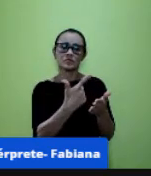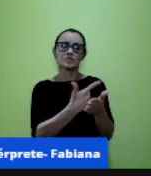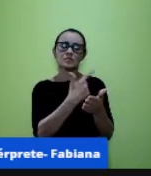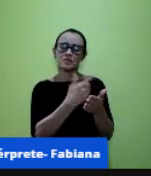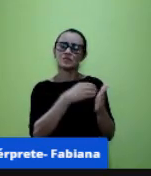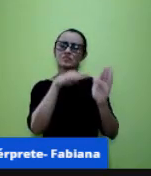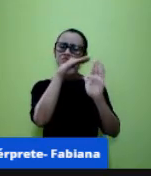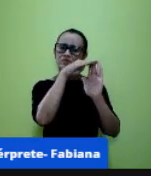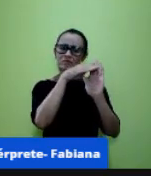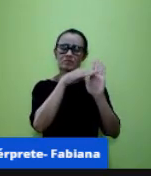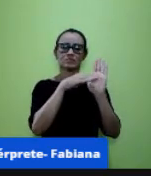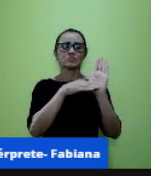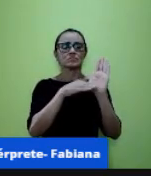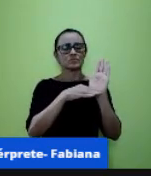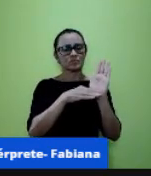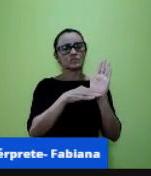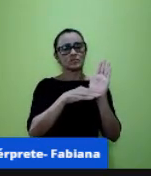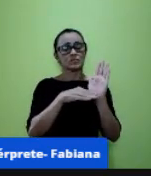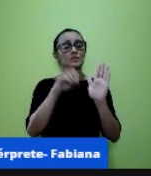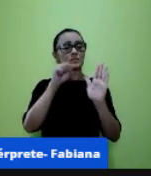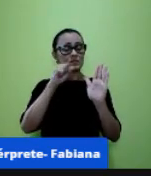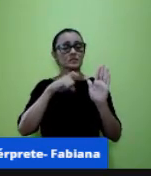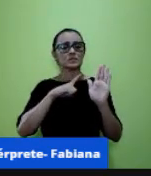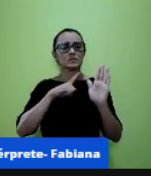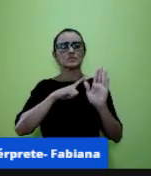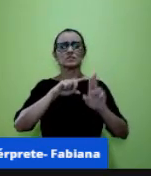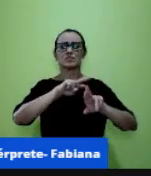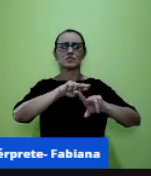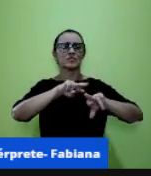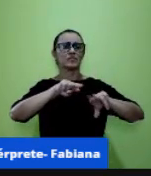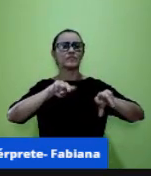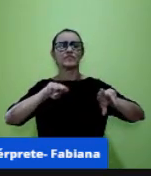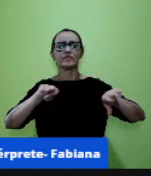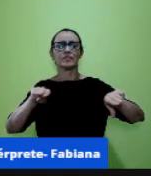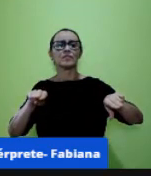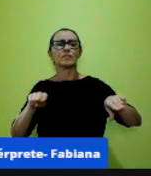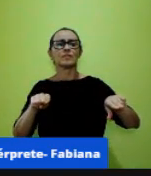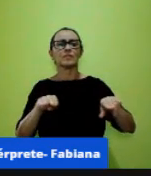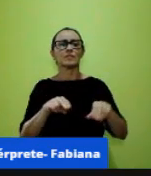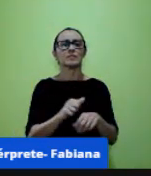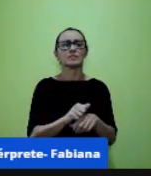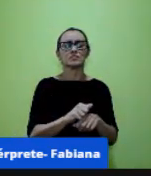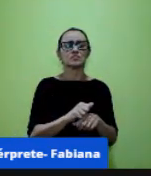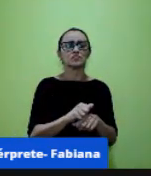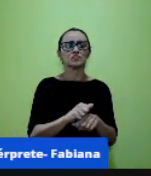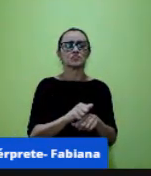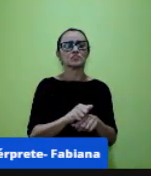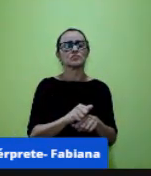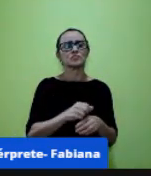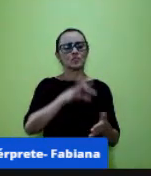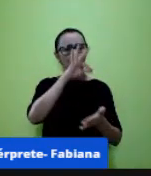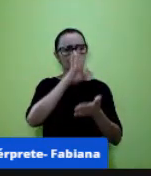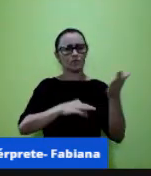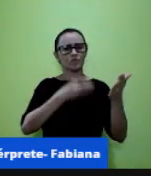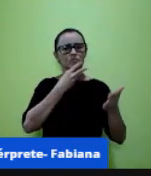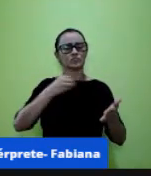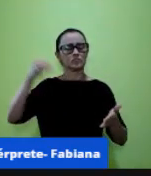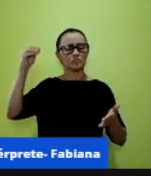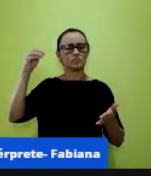referências certo Beloni Paulo Freire pedagogia da esperança KENS